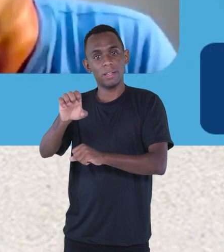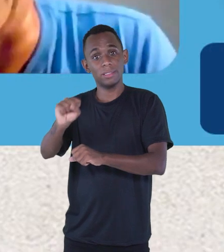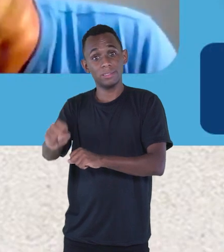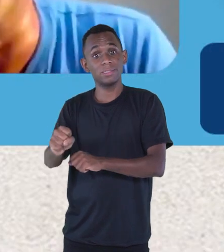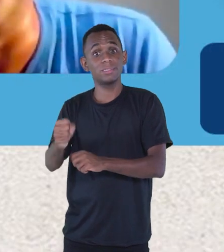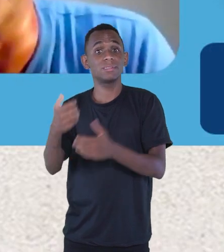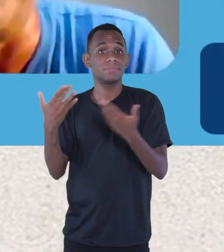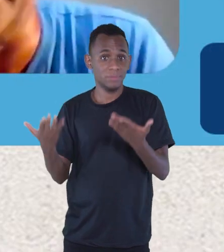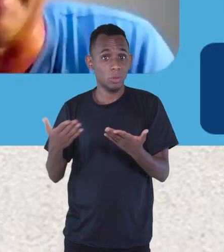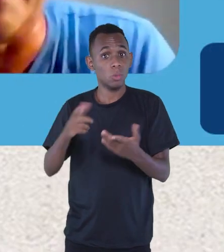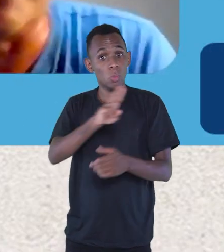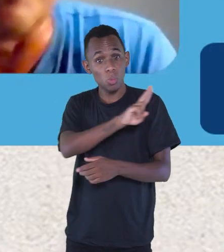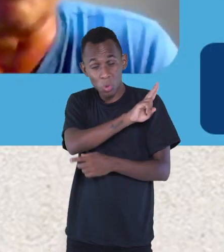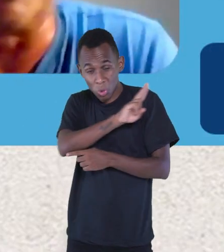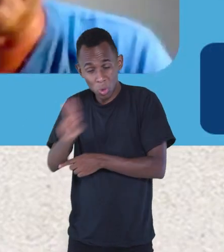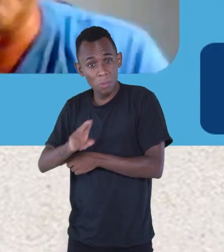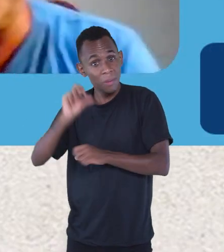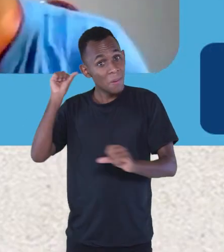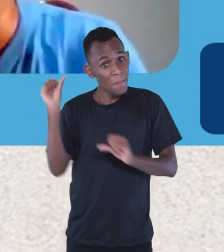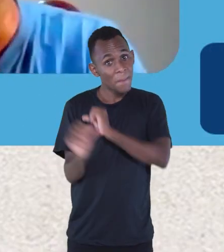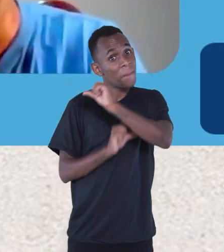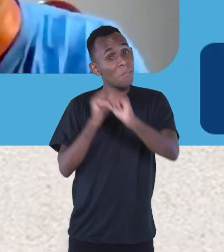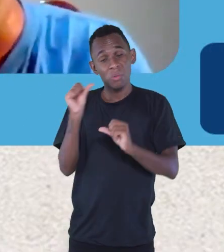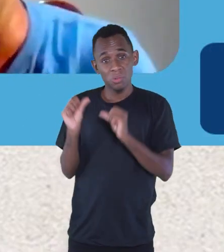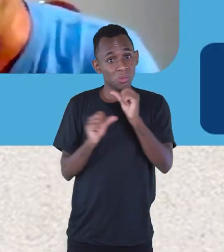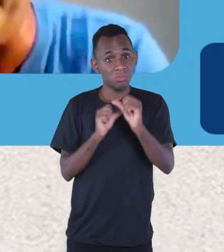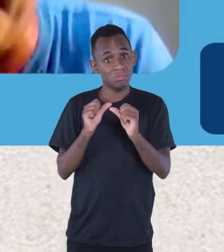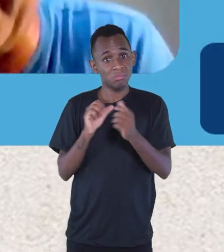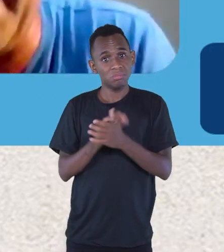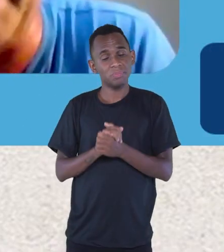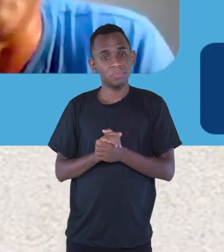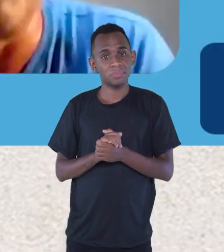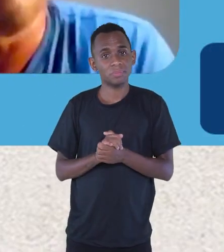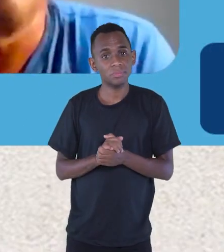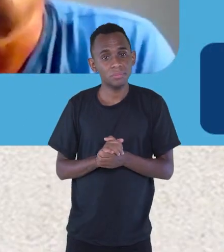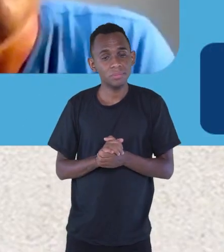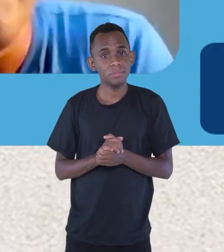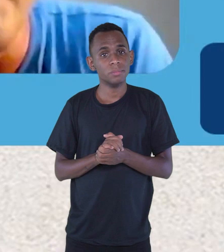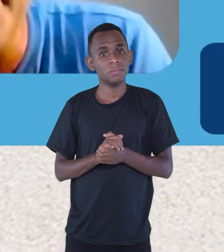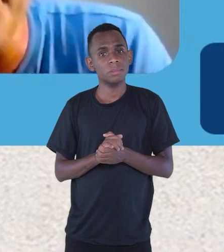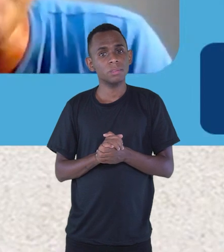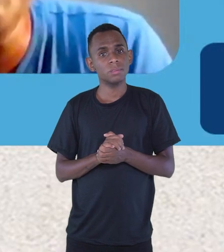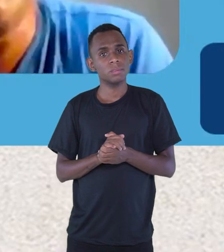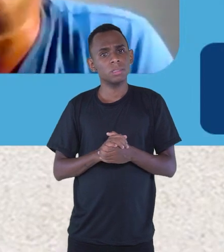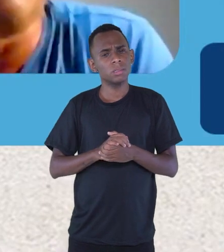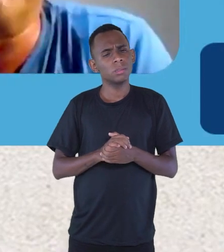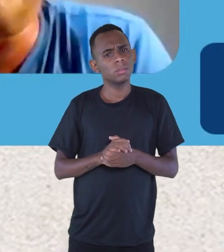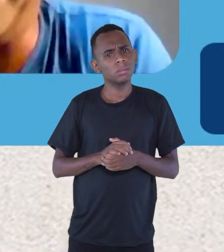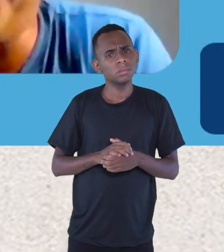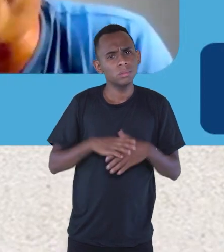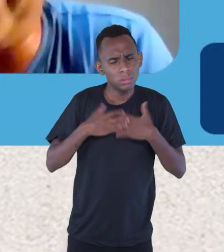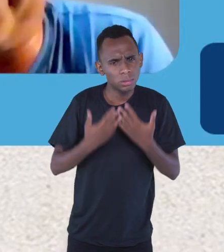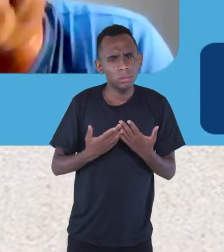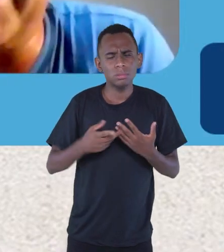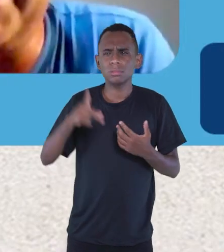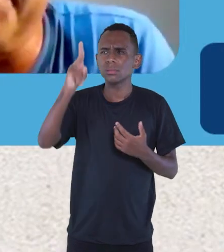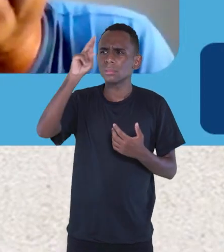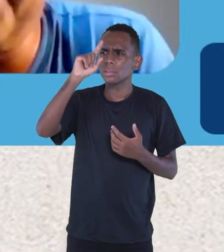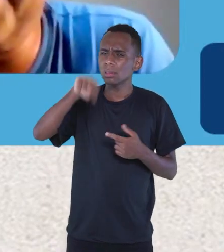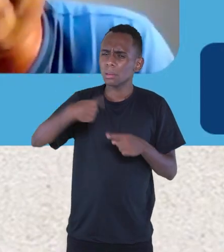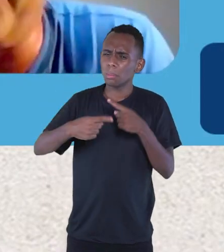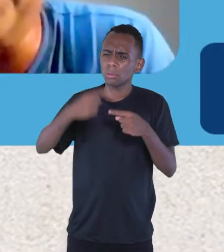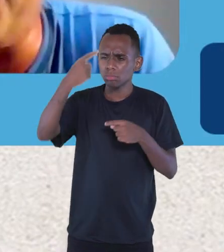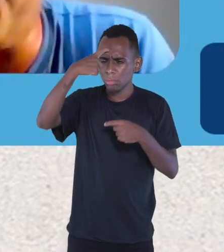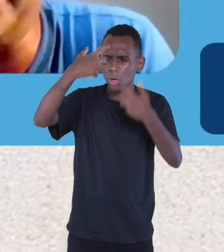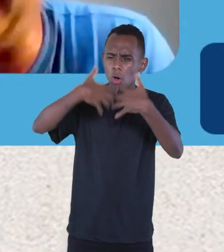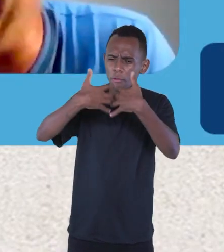Juvenal Verdades. Eu falei, que isso? Que coisa? E mudei na hora para Bernardes. Mas depois isso não saiu da minha cabeça.